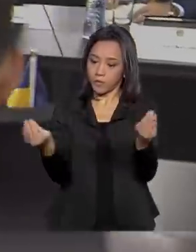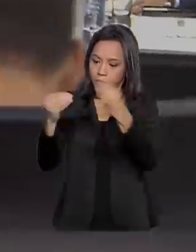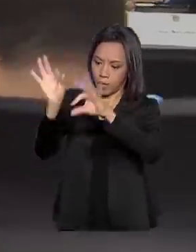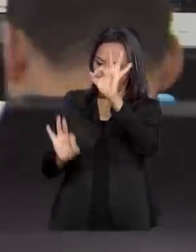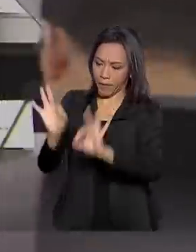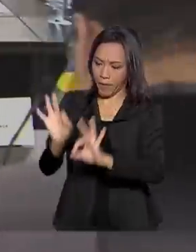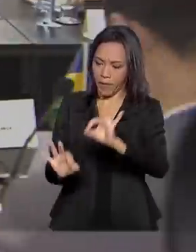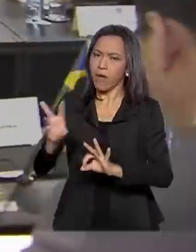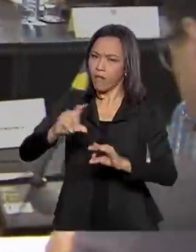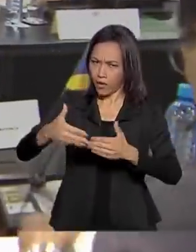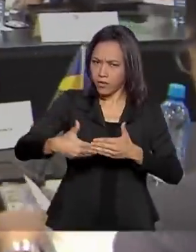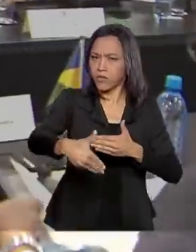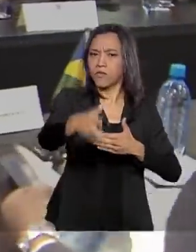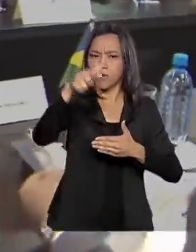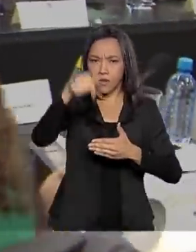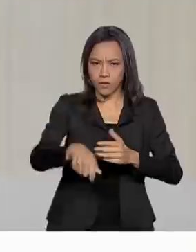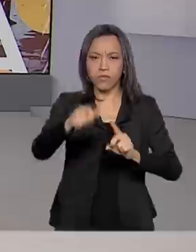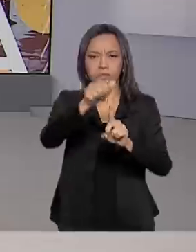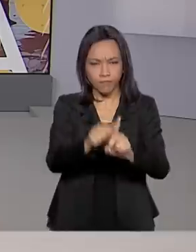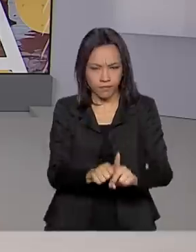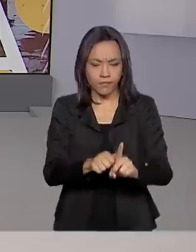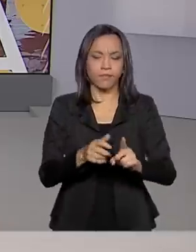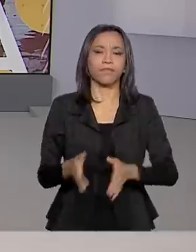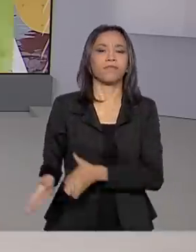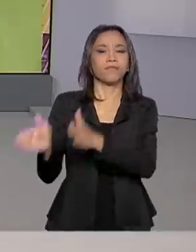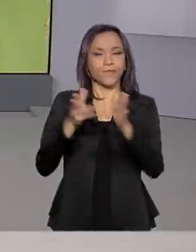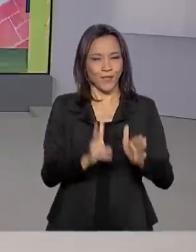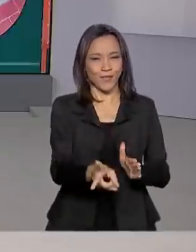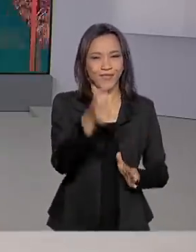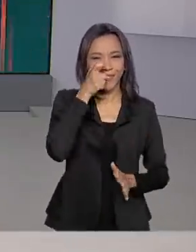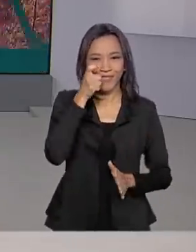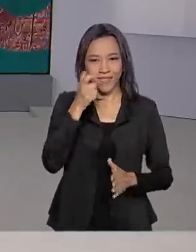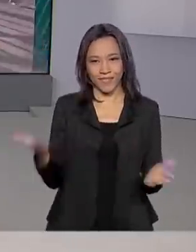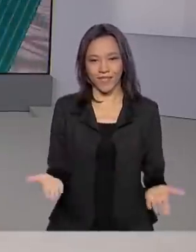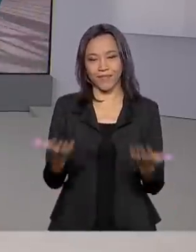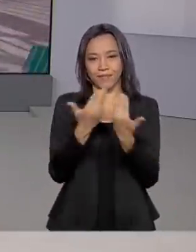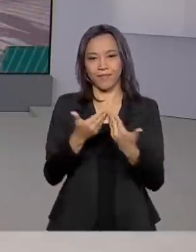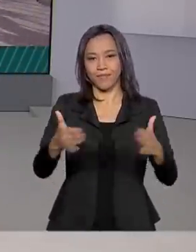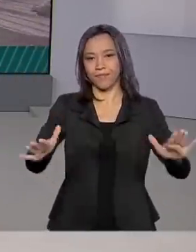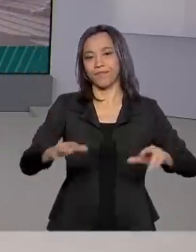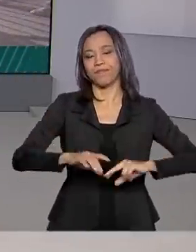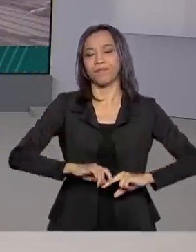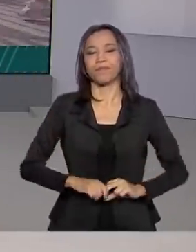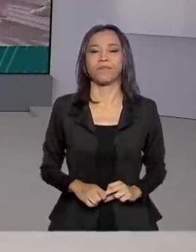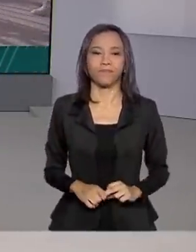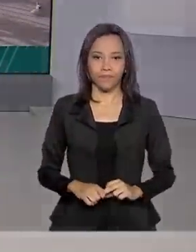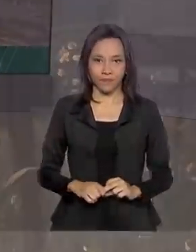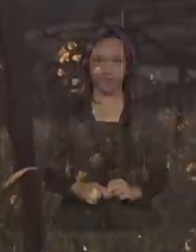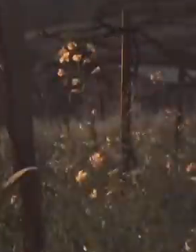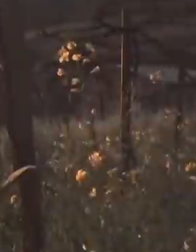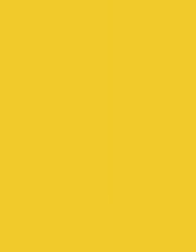Amazônia será divulgado ainda este mês. Fique com a gente, o Brasil em dia começa agora.